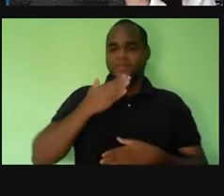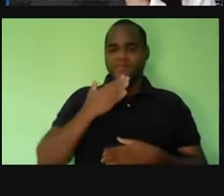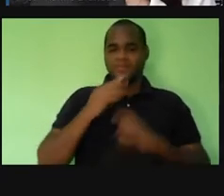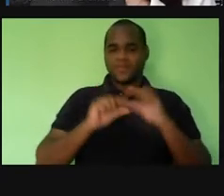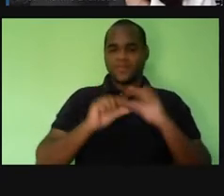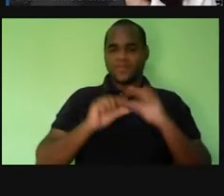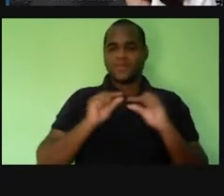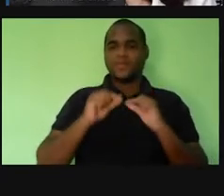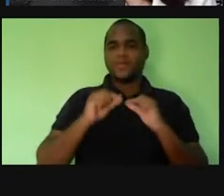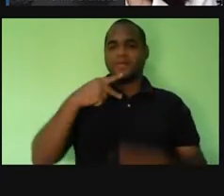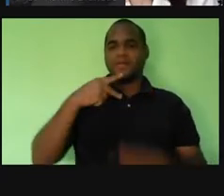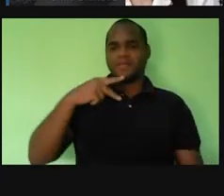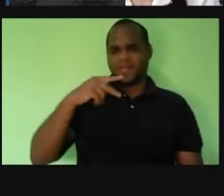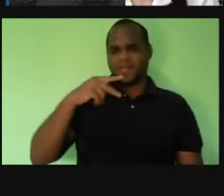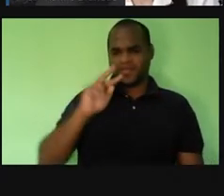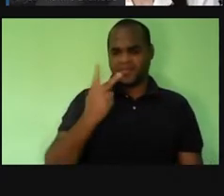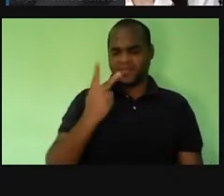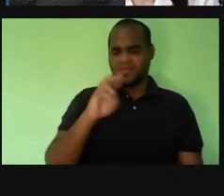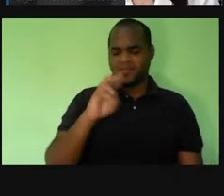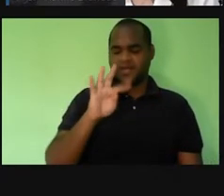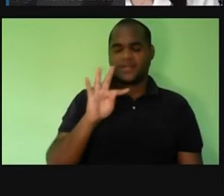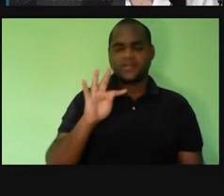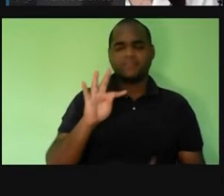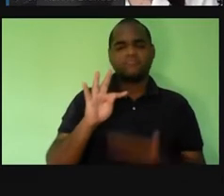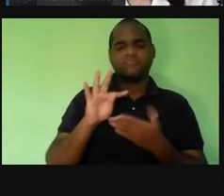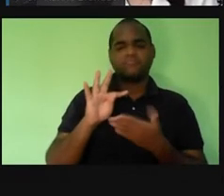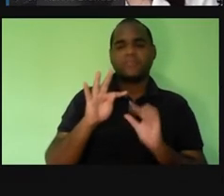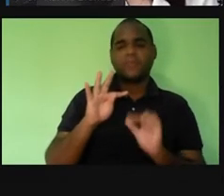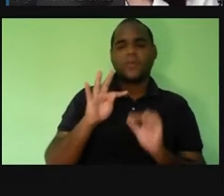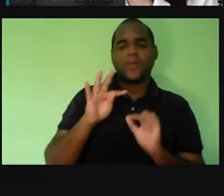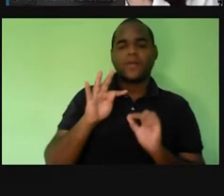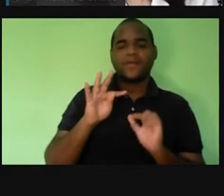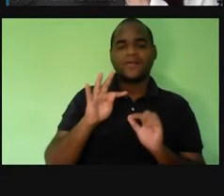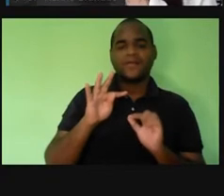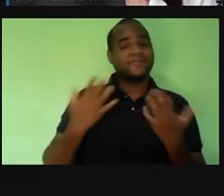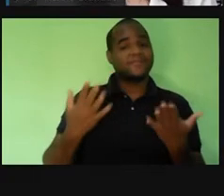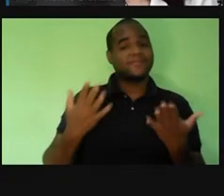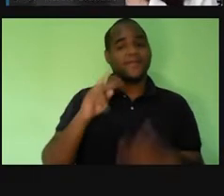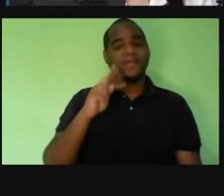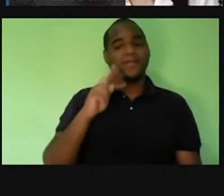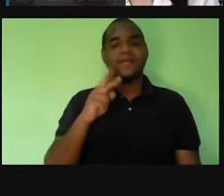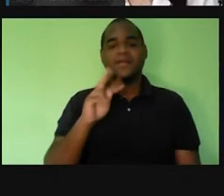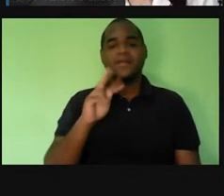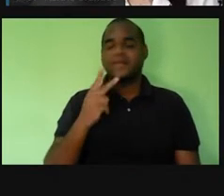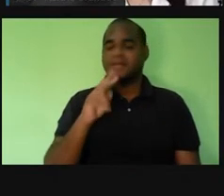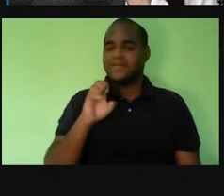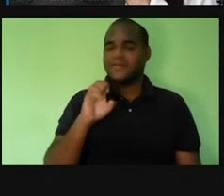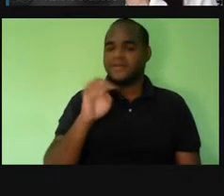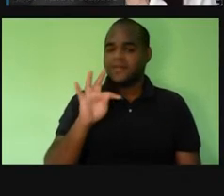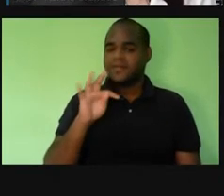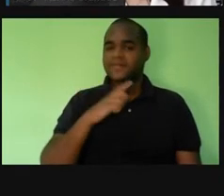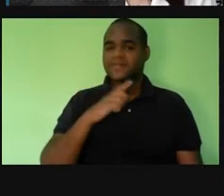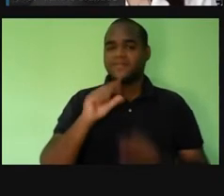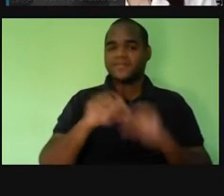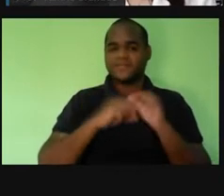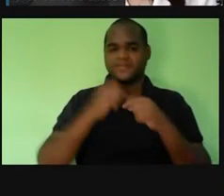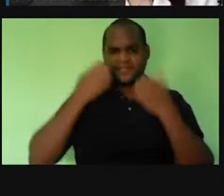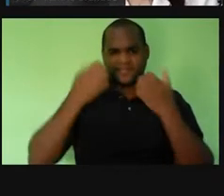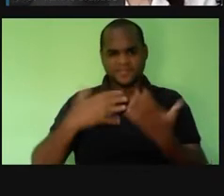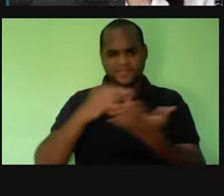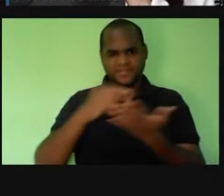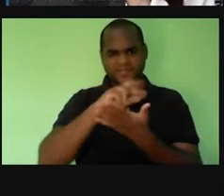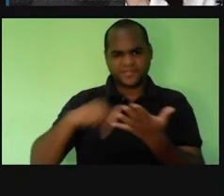chama PET, tá? E aí, o que é essa ferramenta? O que é o PET? Ele é uma ferramenta que oferece